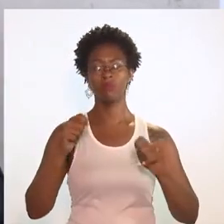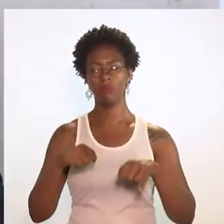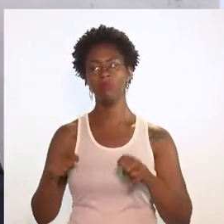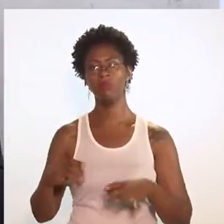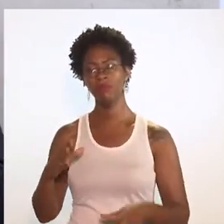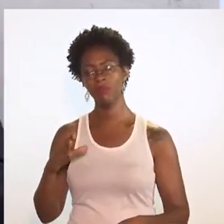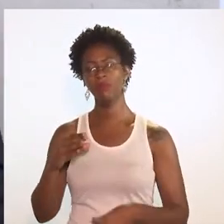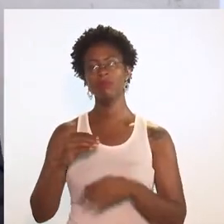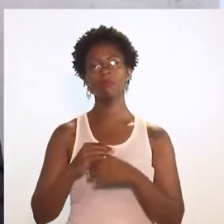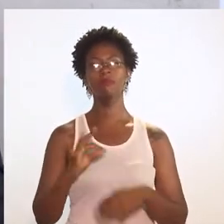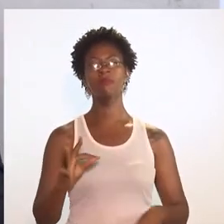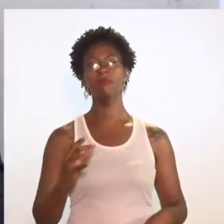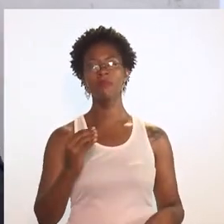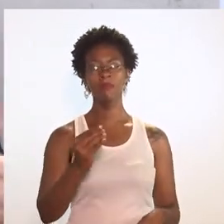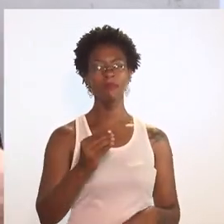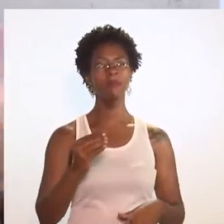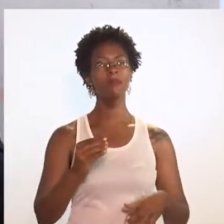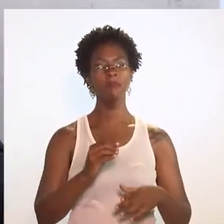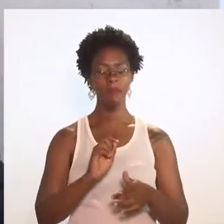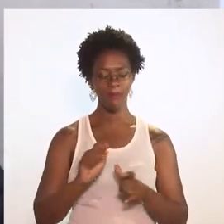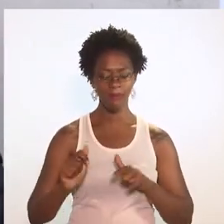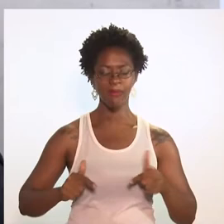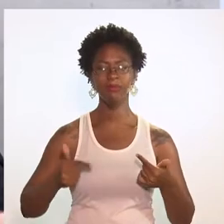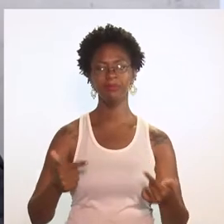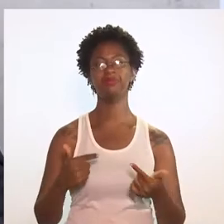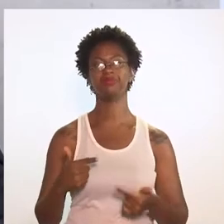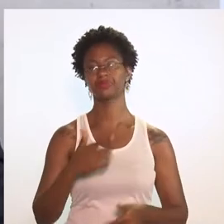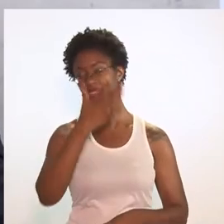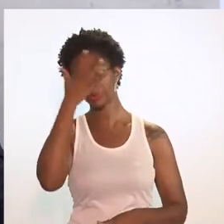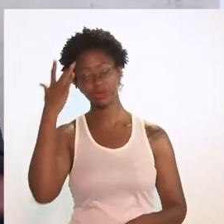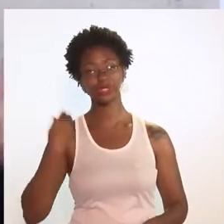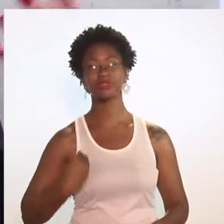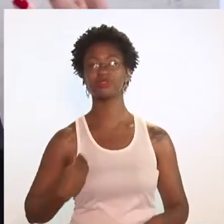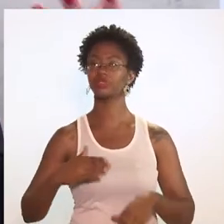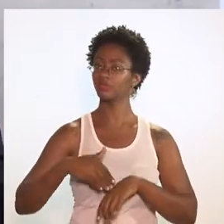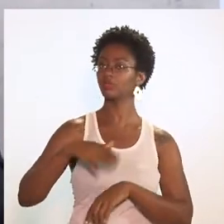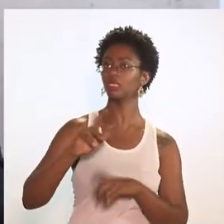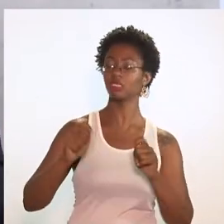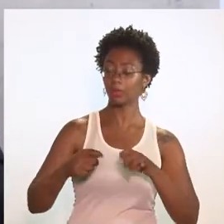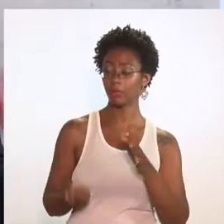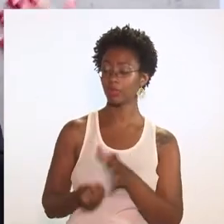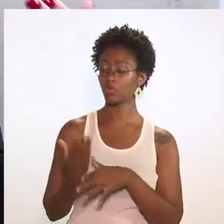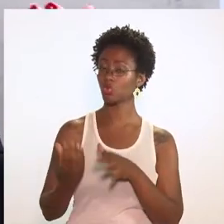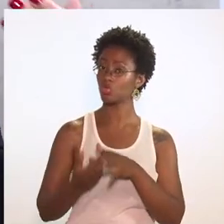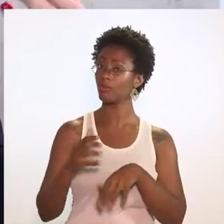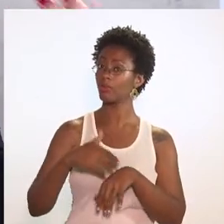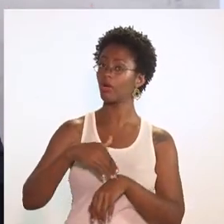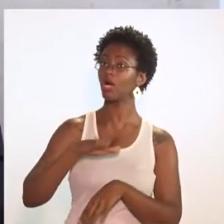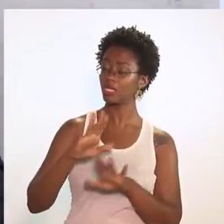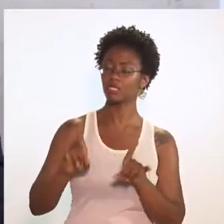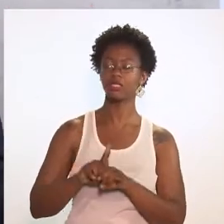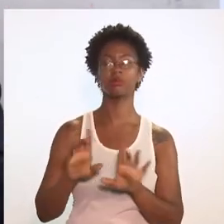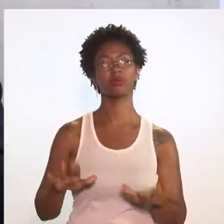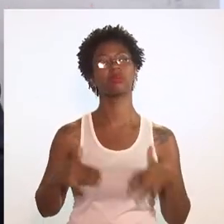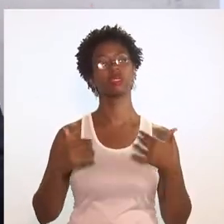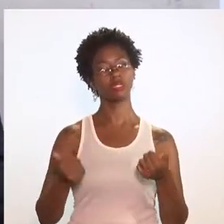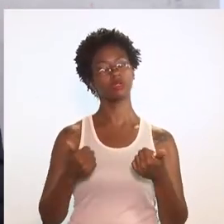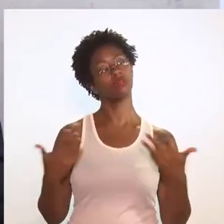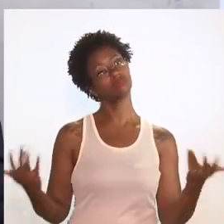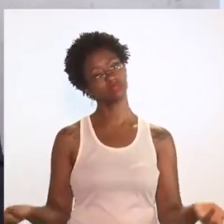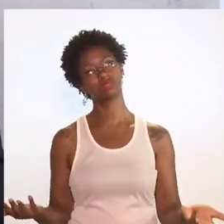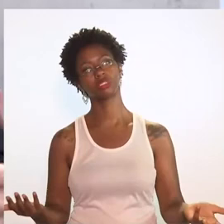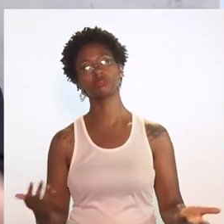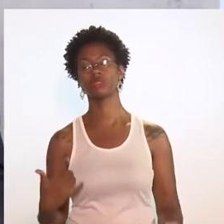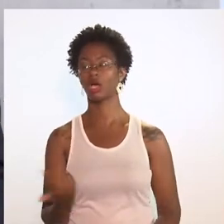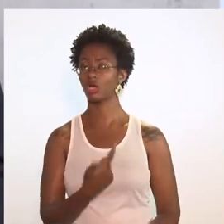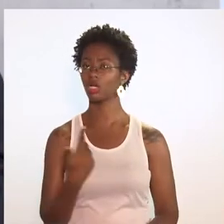experiência que pode ser agregada em todas as atividades que estão nascendo. As pessoas estão vivendo mais tempo, estão podendo produzir mais